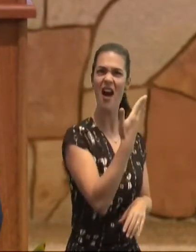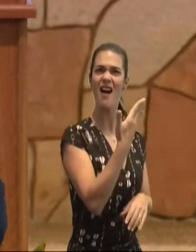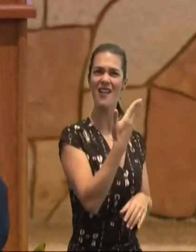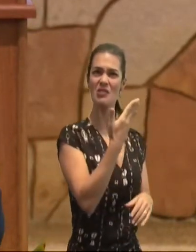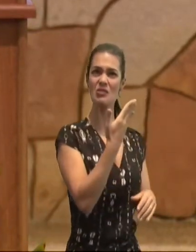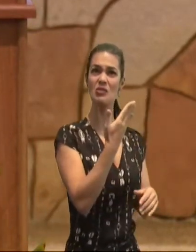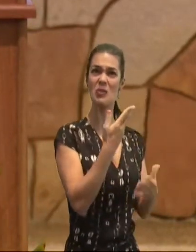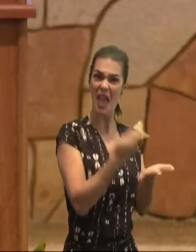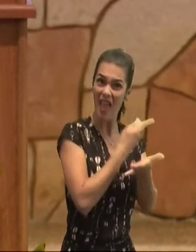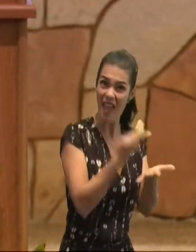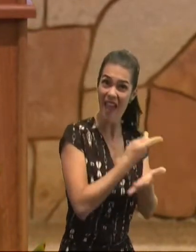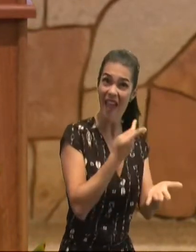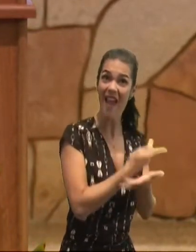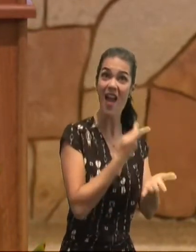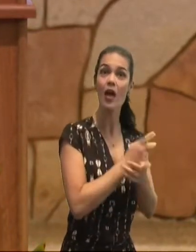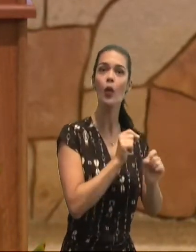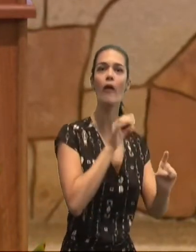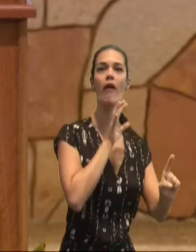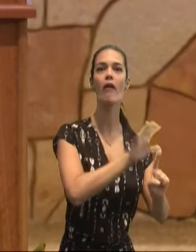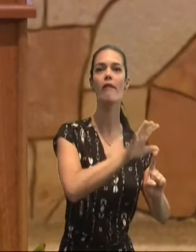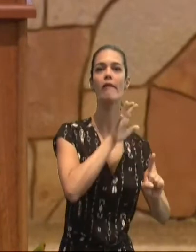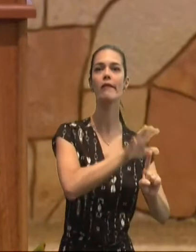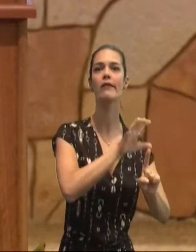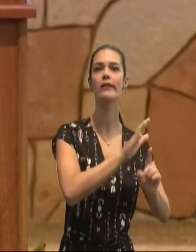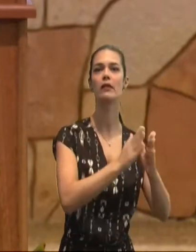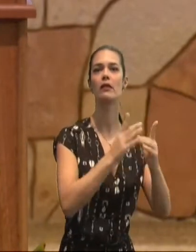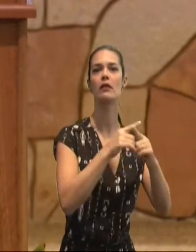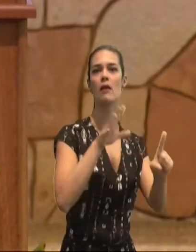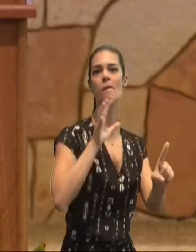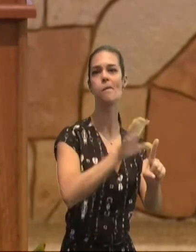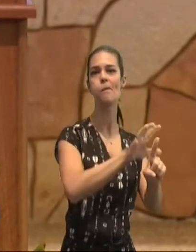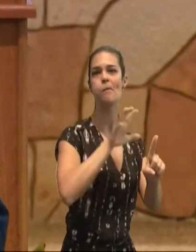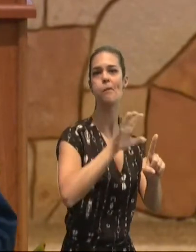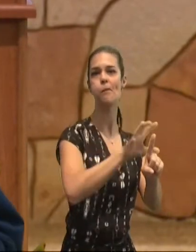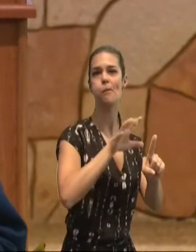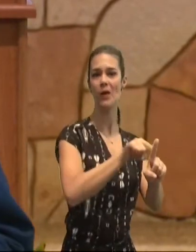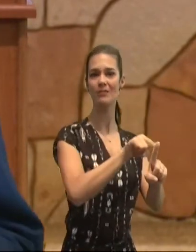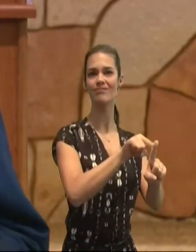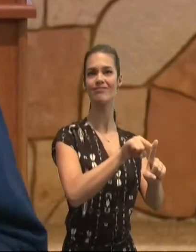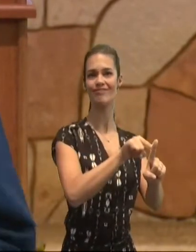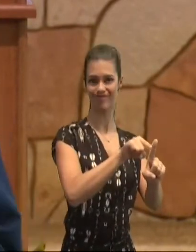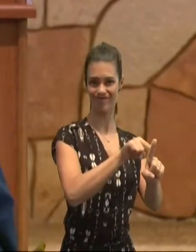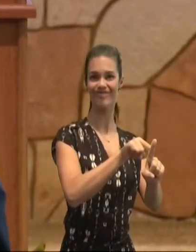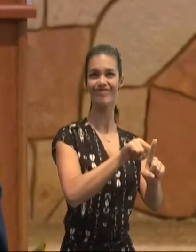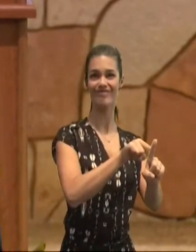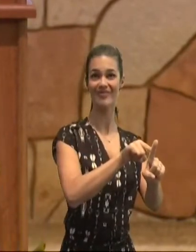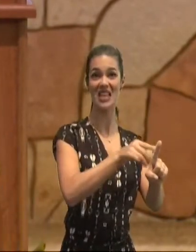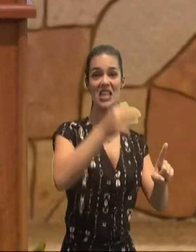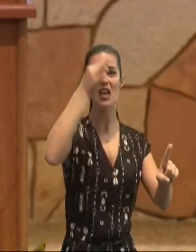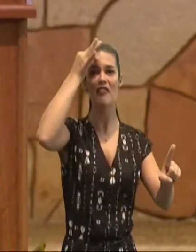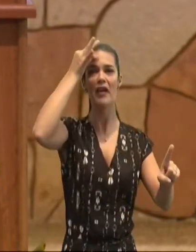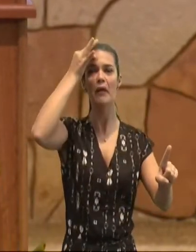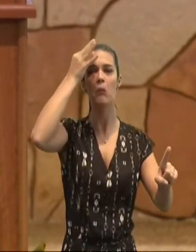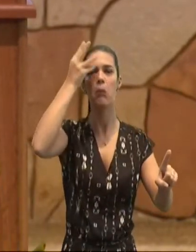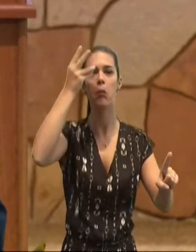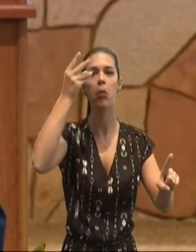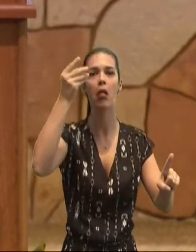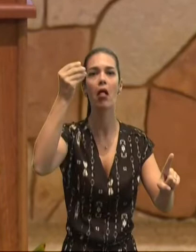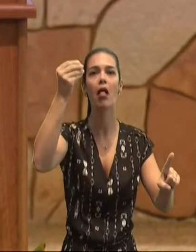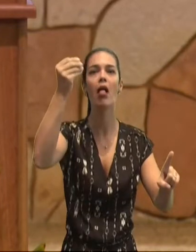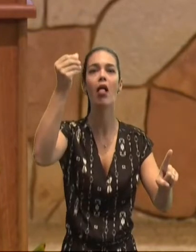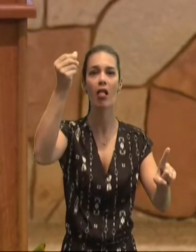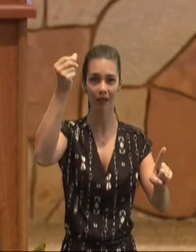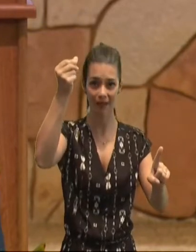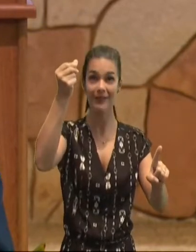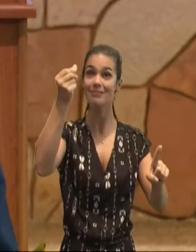levedando, ele estava, infiltrando, toda a igreja, e estava, ameaçando, a fé, desses irmãos, por isso, o